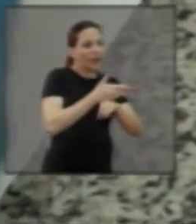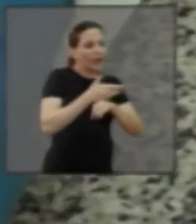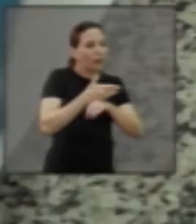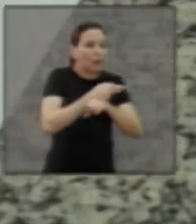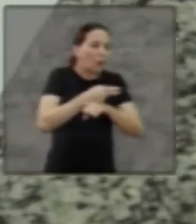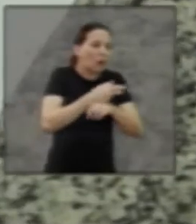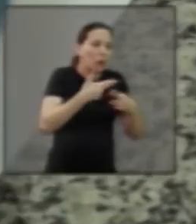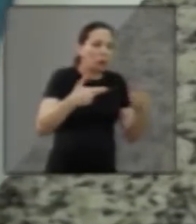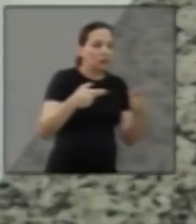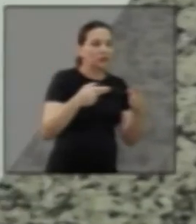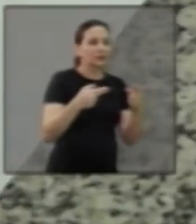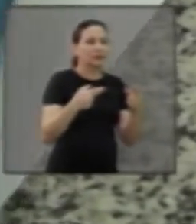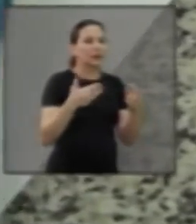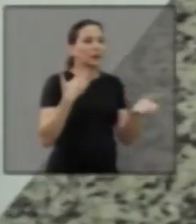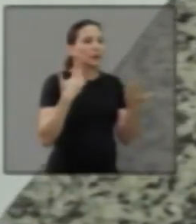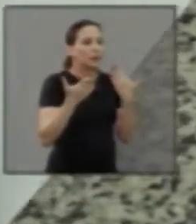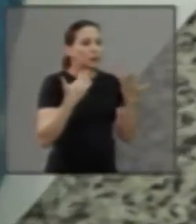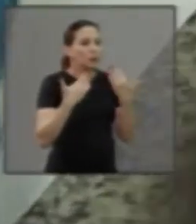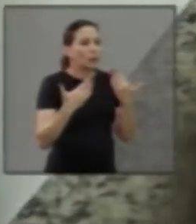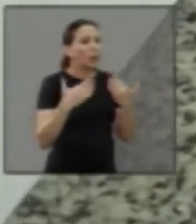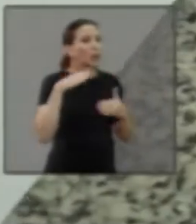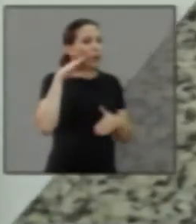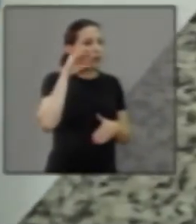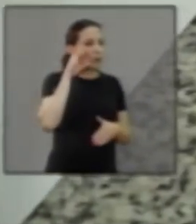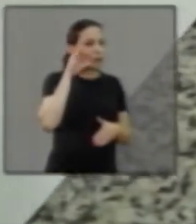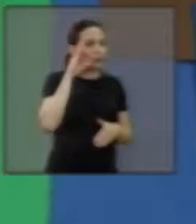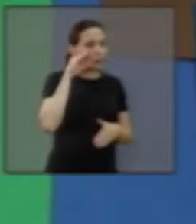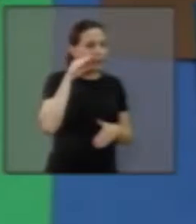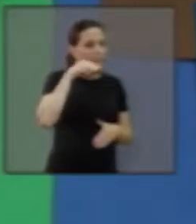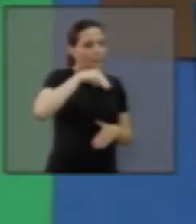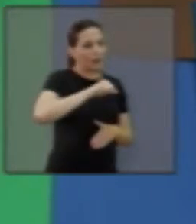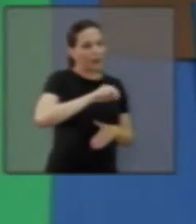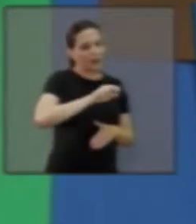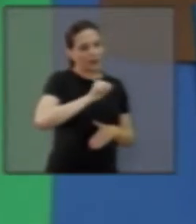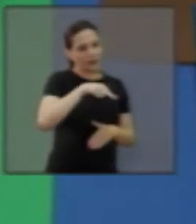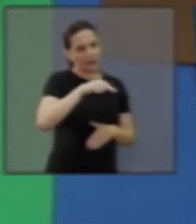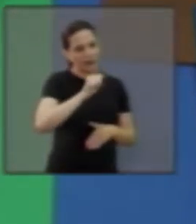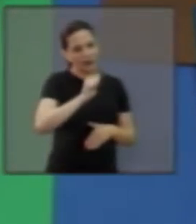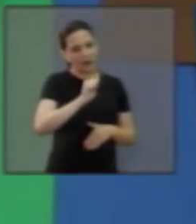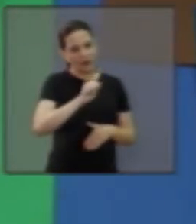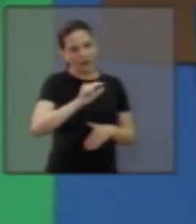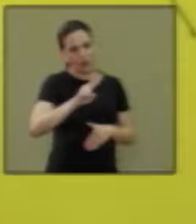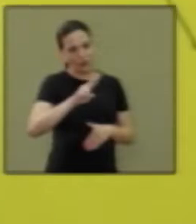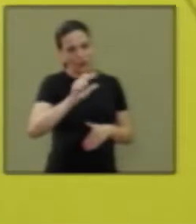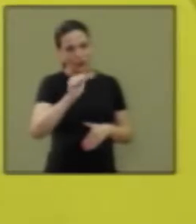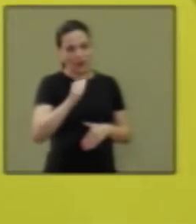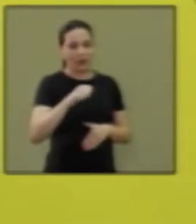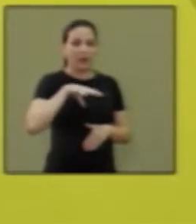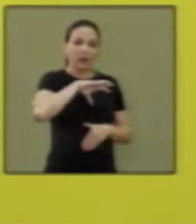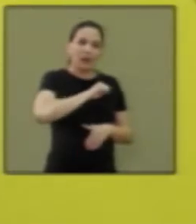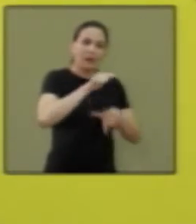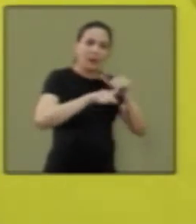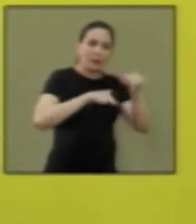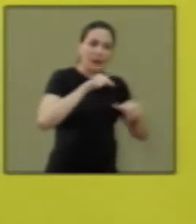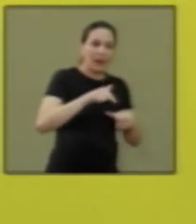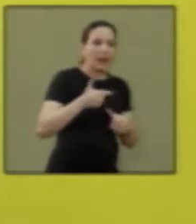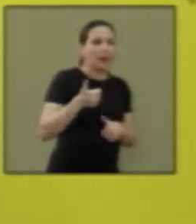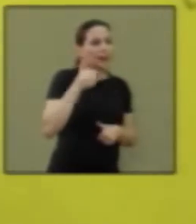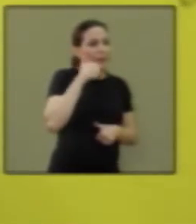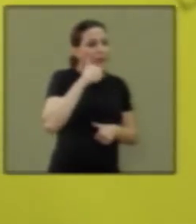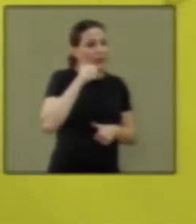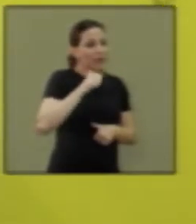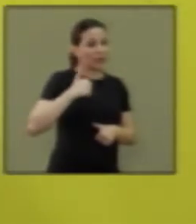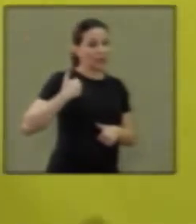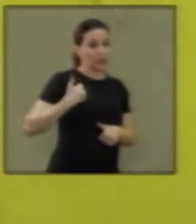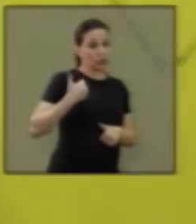E aí, num bate-papo informal, uma das meninas, a Marina Alva, ela falou, eu adoraria trabalhar, eu penso muito com meninas de 9 a